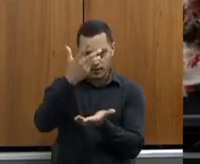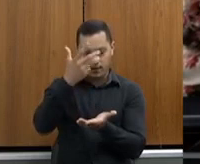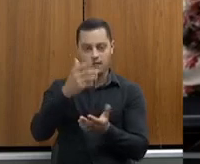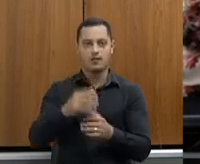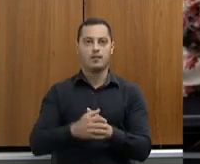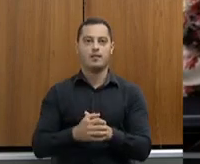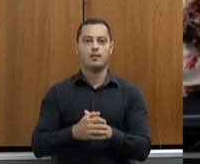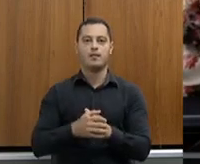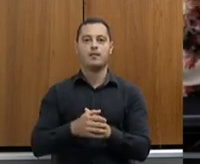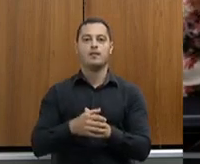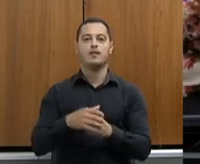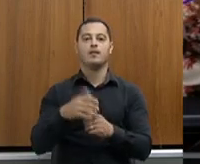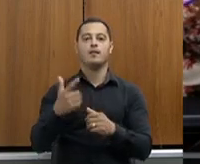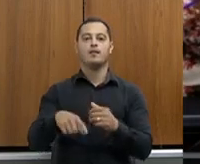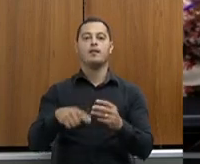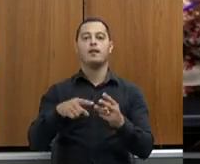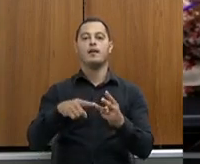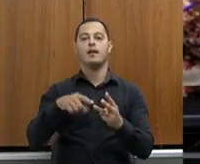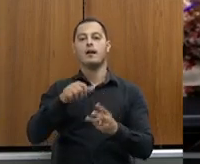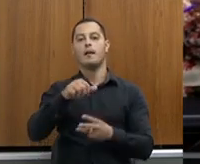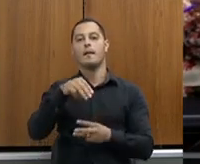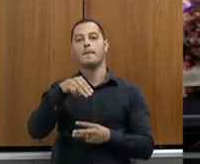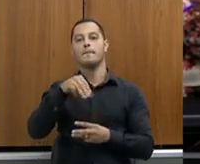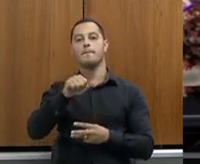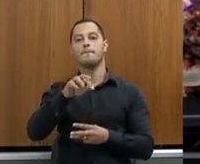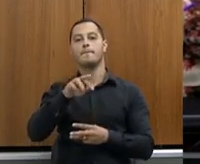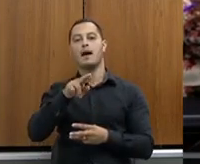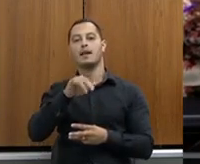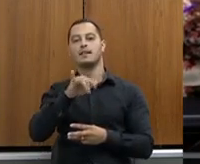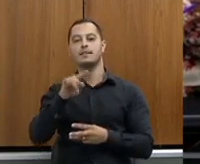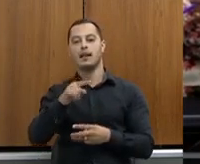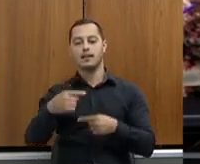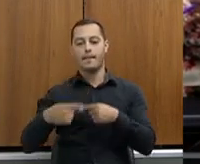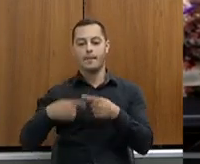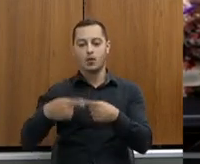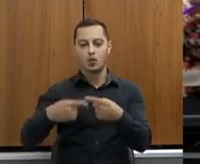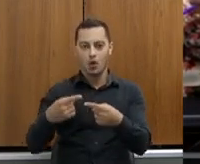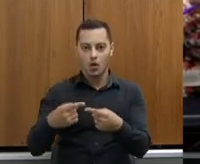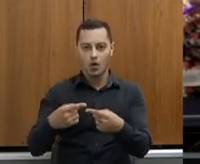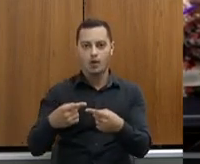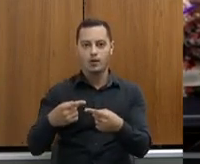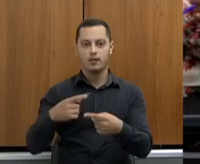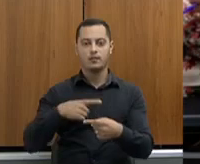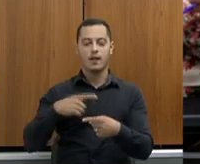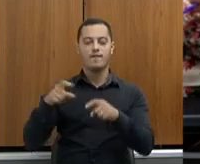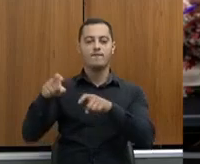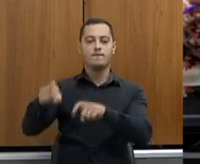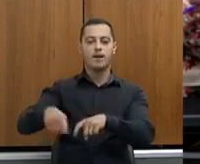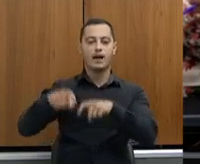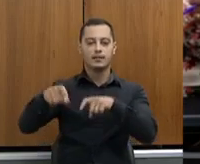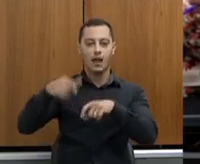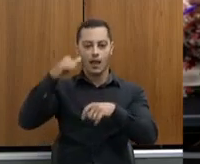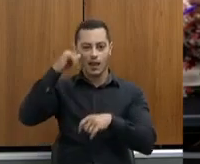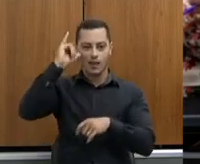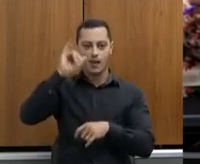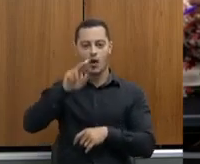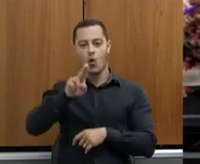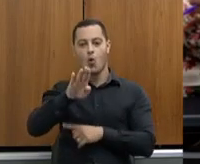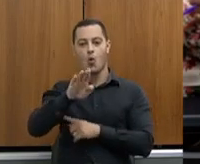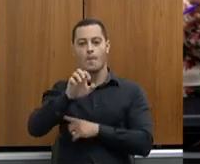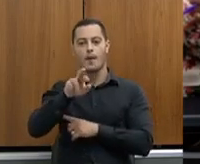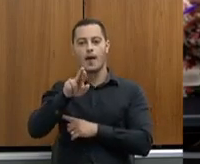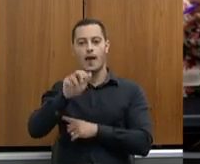reprodutores. Aí nós estamos falando de ATF, nós estamos falando de transferência de embrião. Nós temos a fazenda de Uberaba, que tem tecnologia